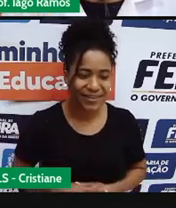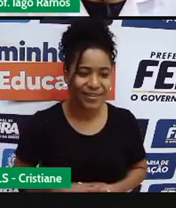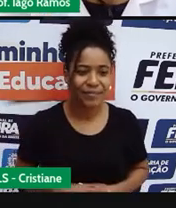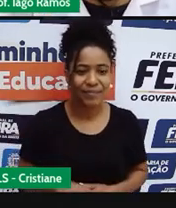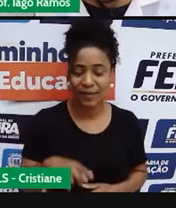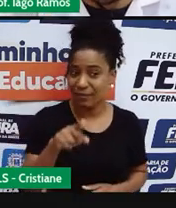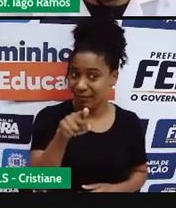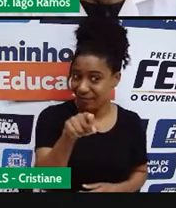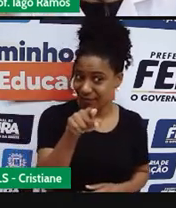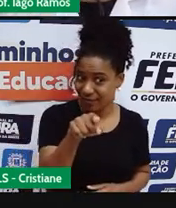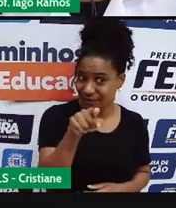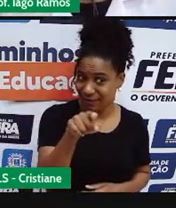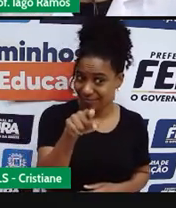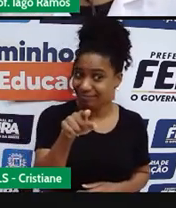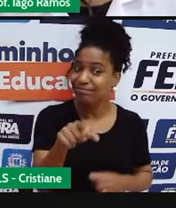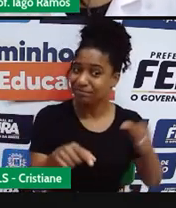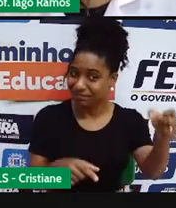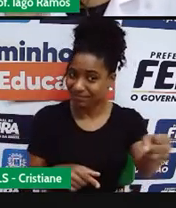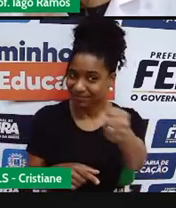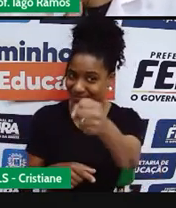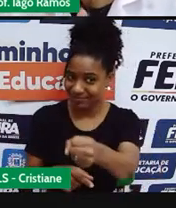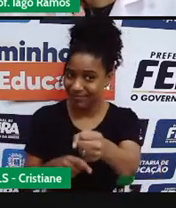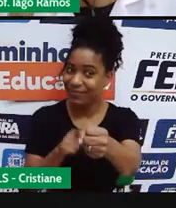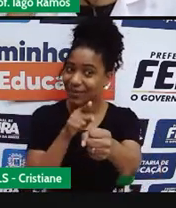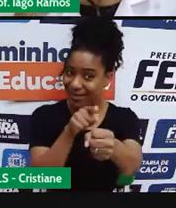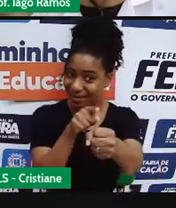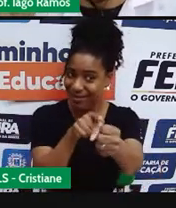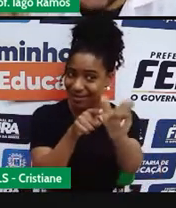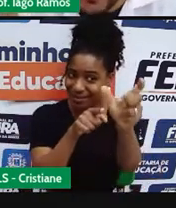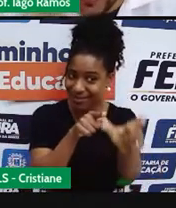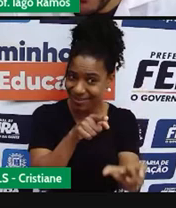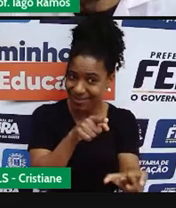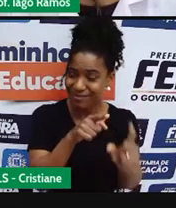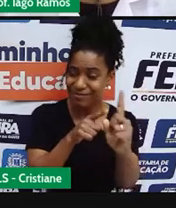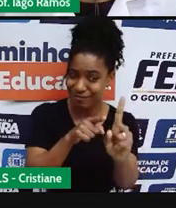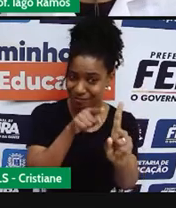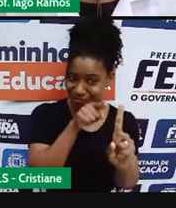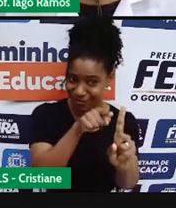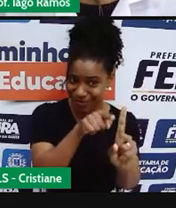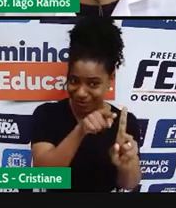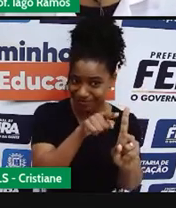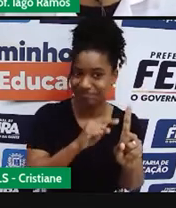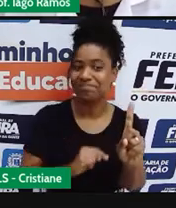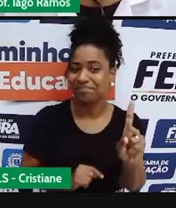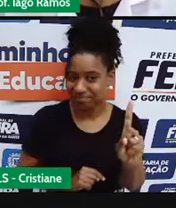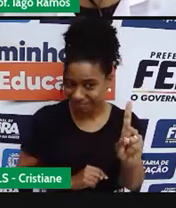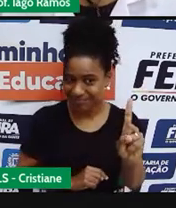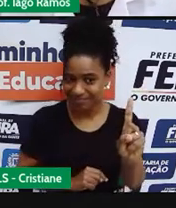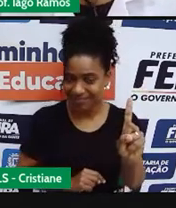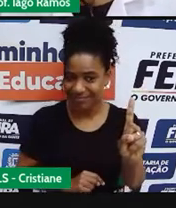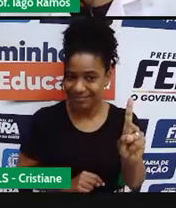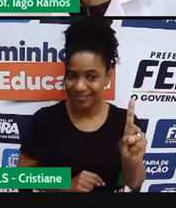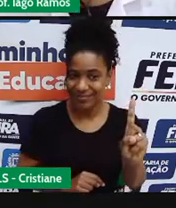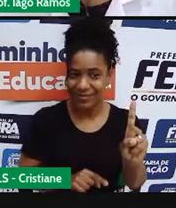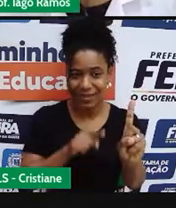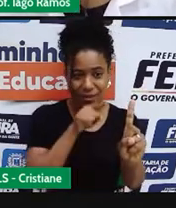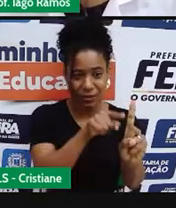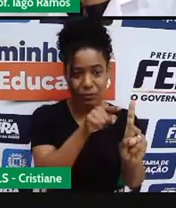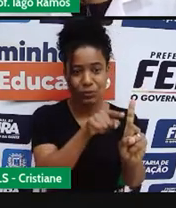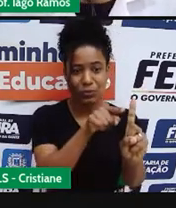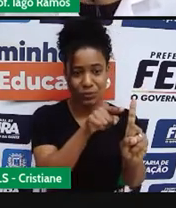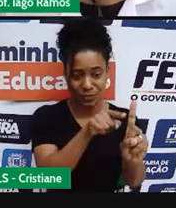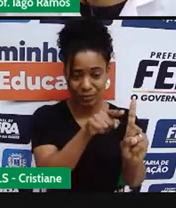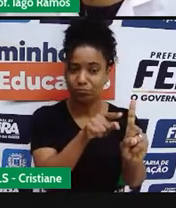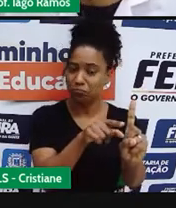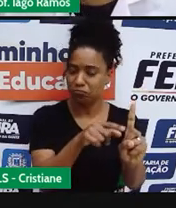colocar você agora como personagem da situação, tá? Então, sendo você aí que tá assistindo essa aula, o motorista